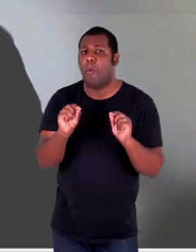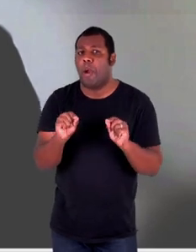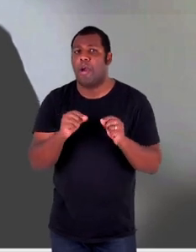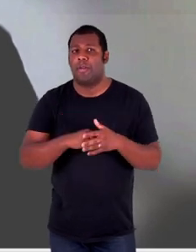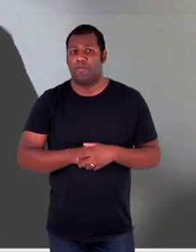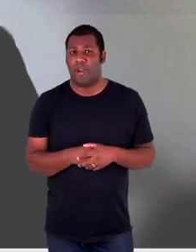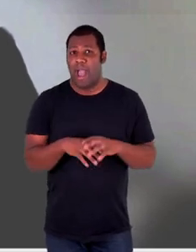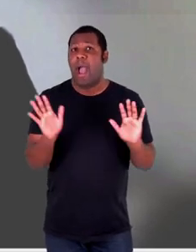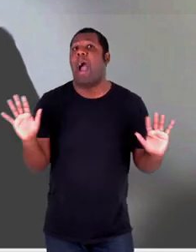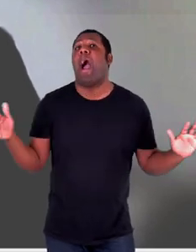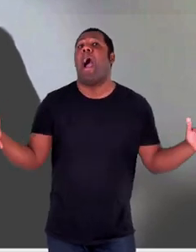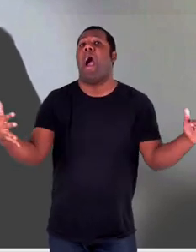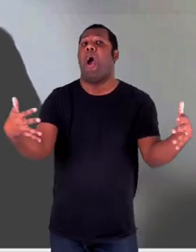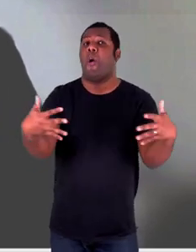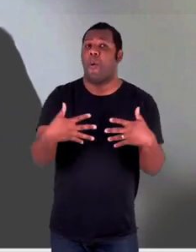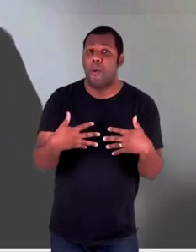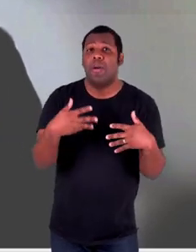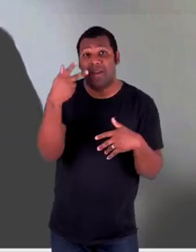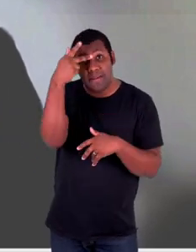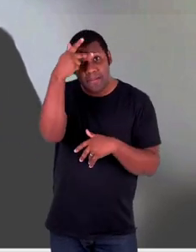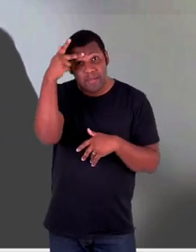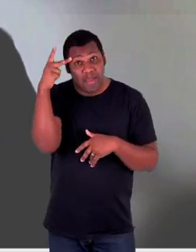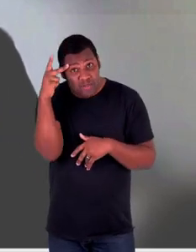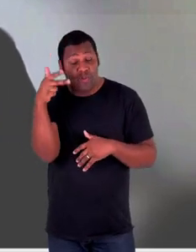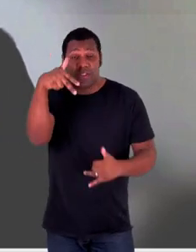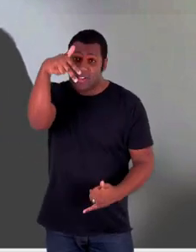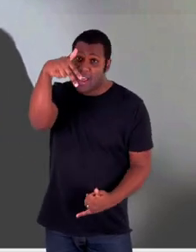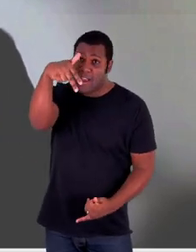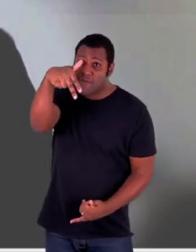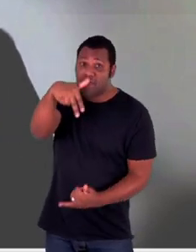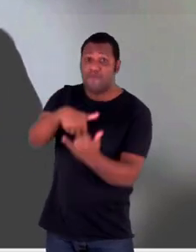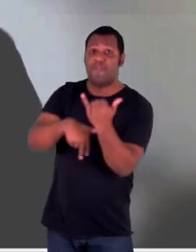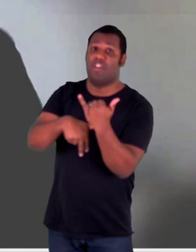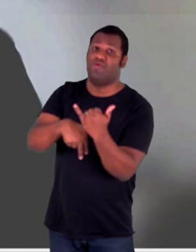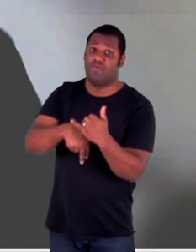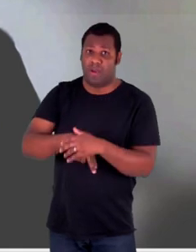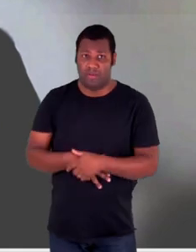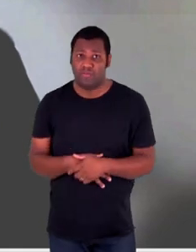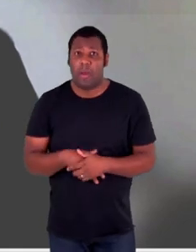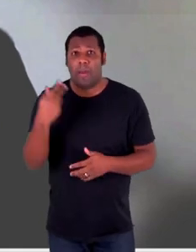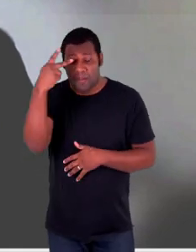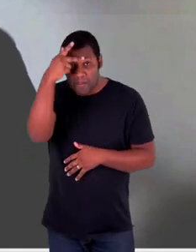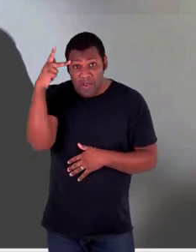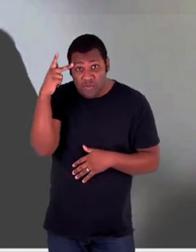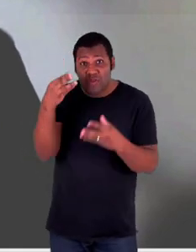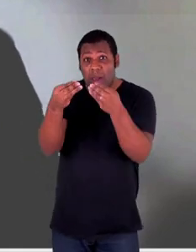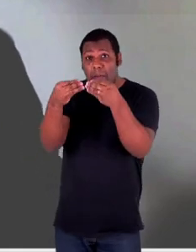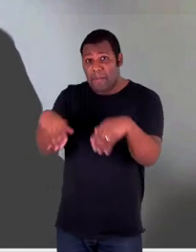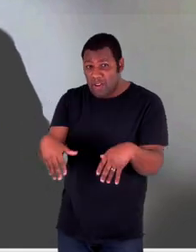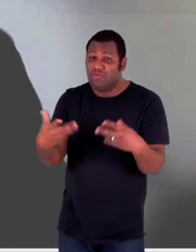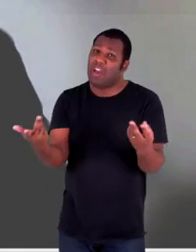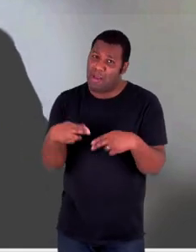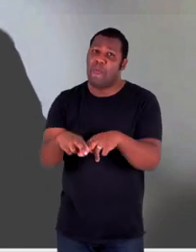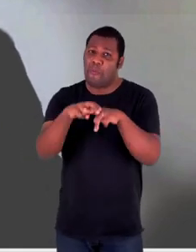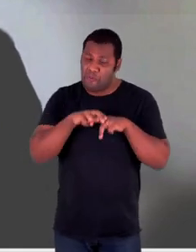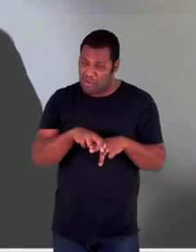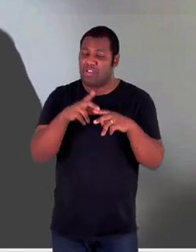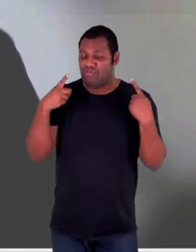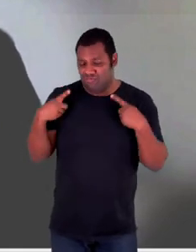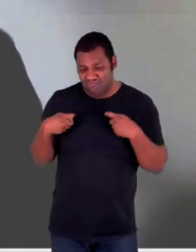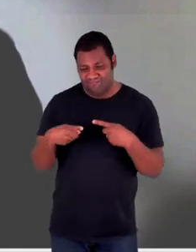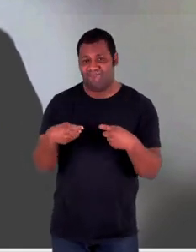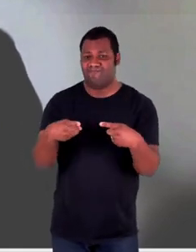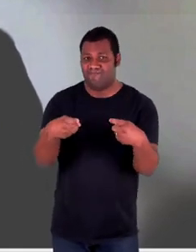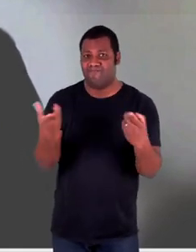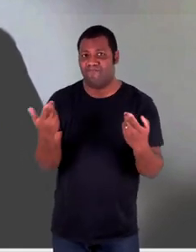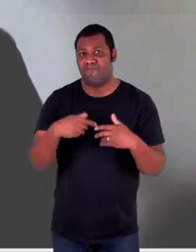pessoas que se apresentem como vítimas, como figuras atingidas por essas ações em conflitos